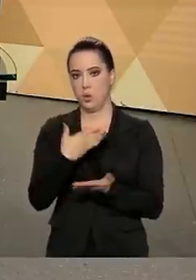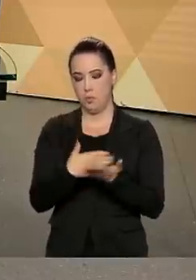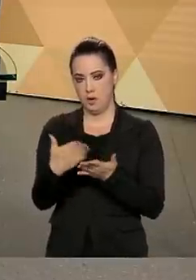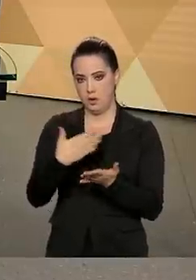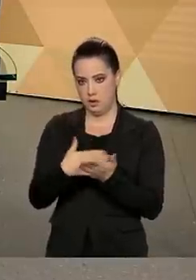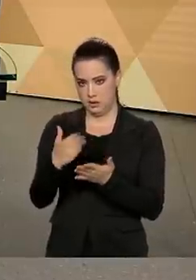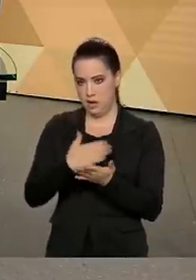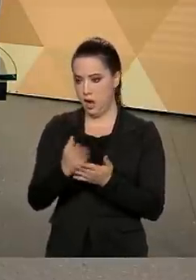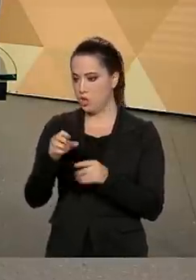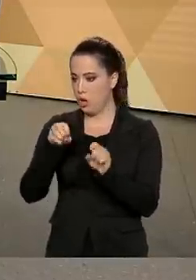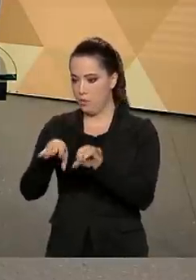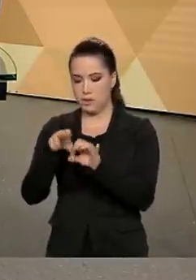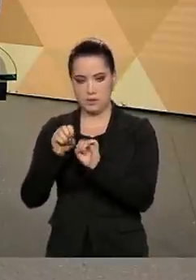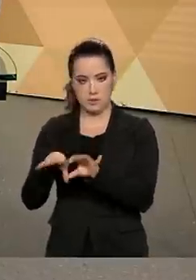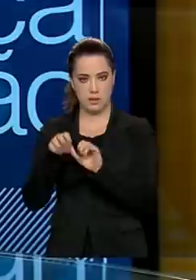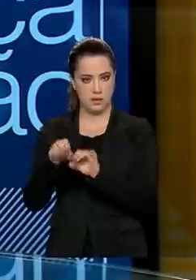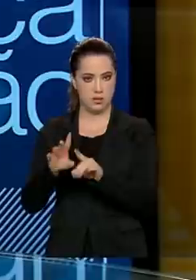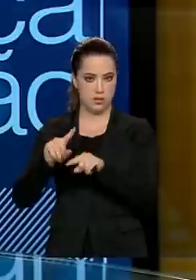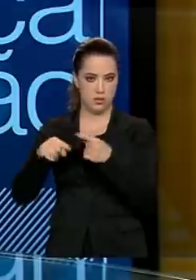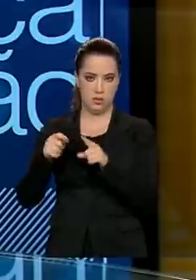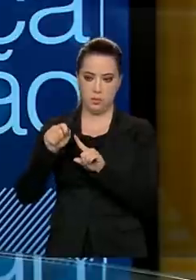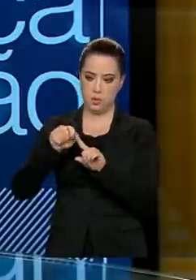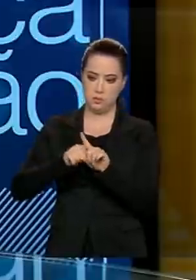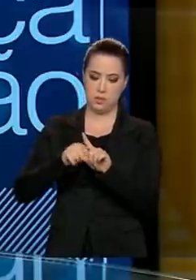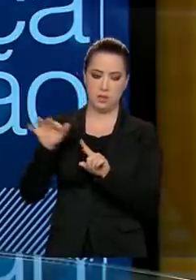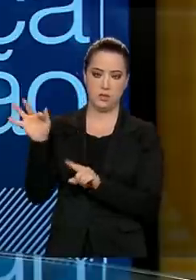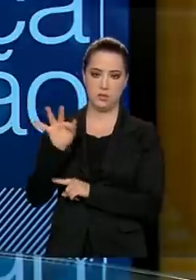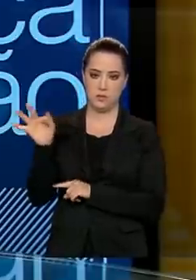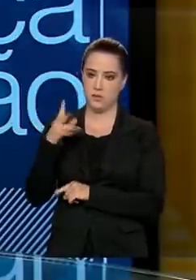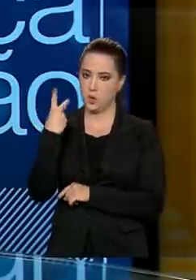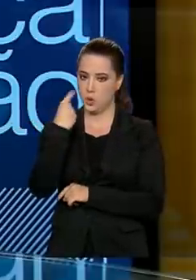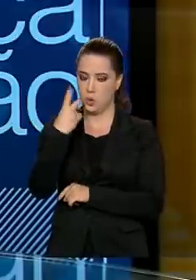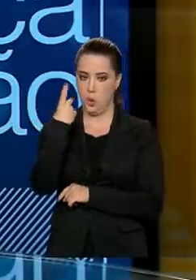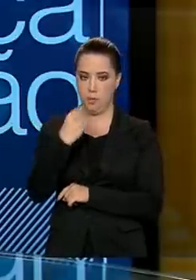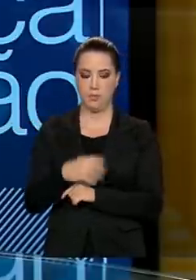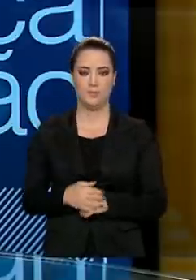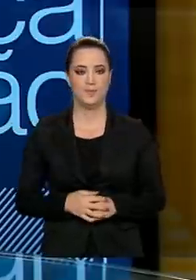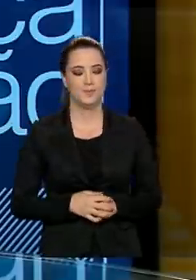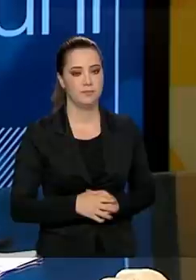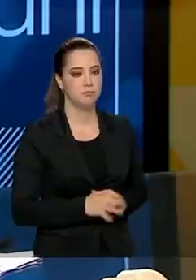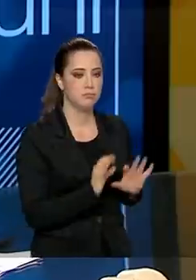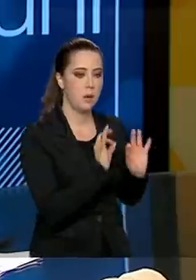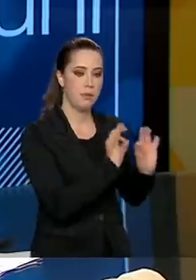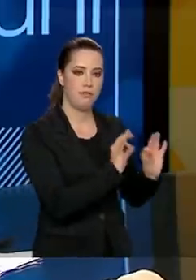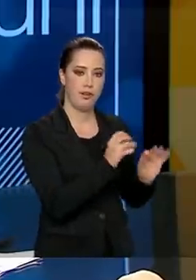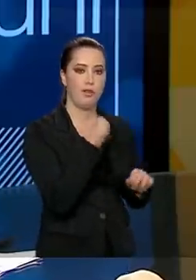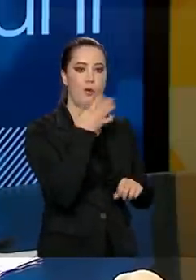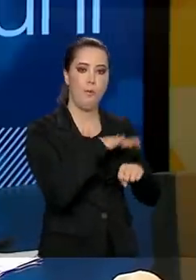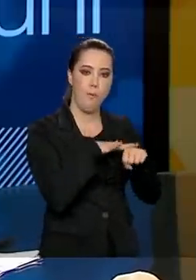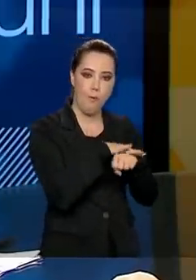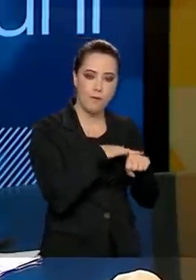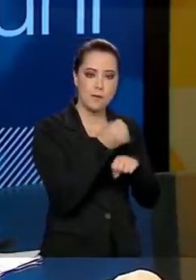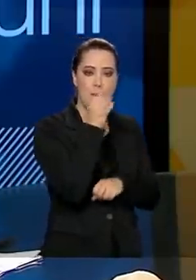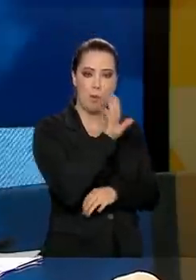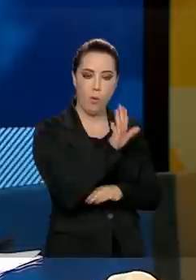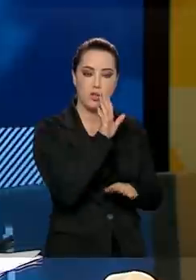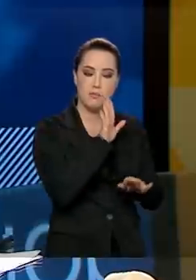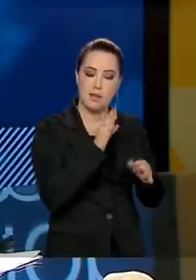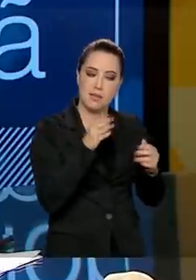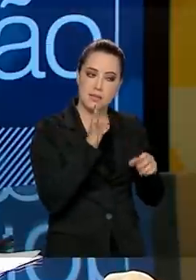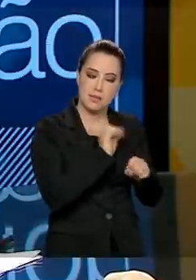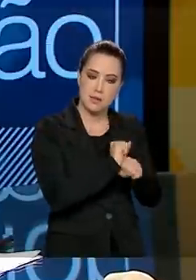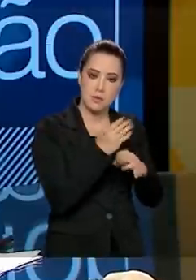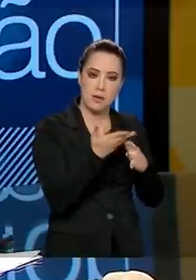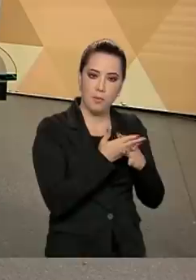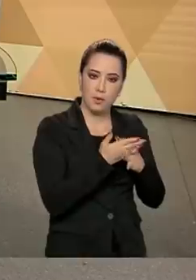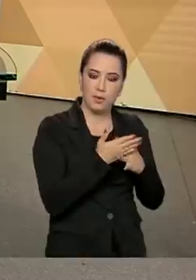o seu calendário a partir de fevereiro normalmente. Perfeito. Secretário, a conversa está boa, a gente vai para um rápido intervalo e